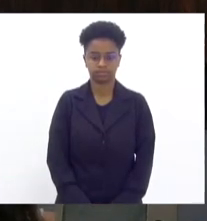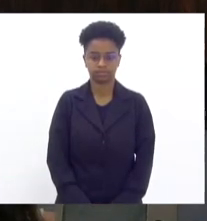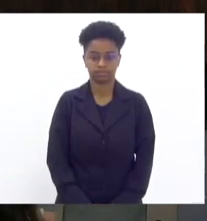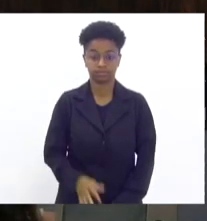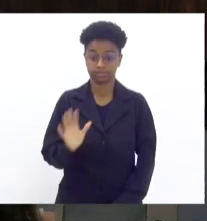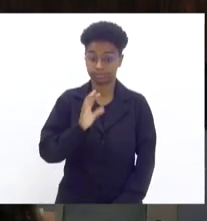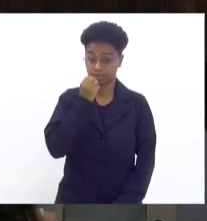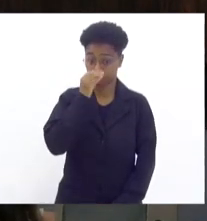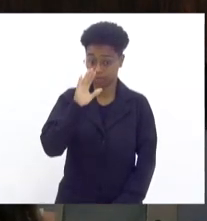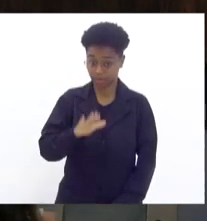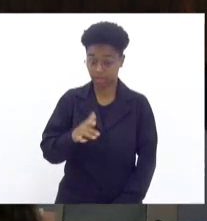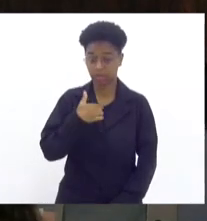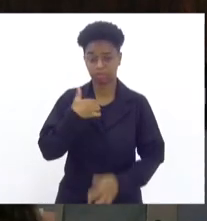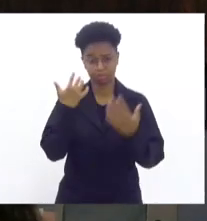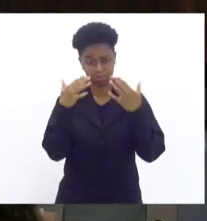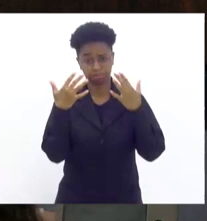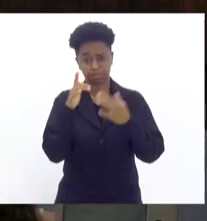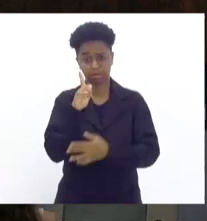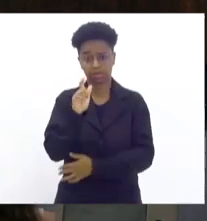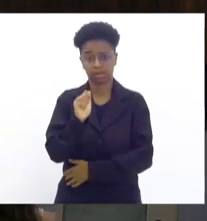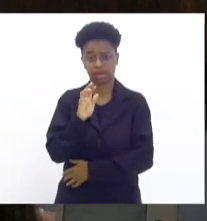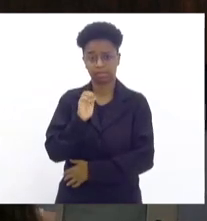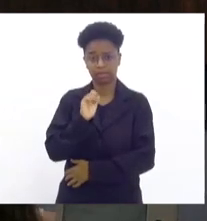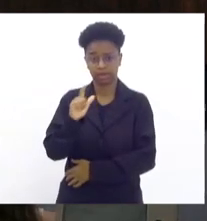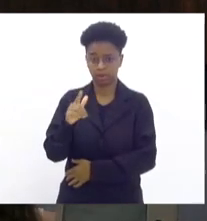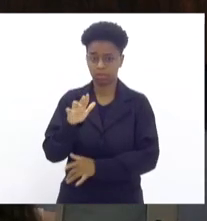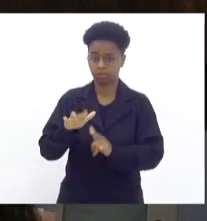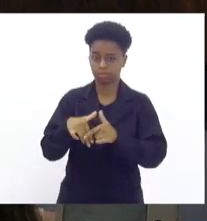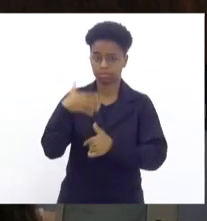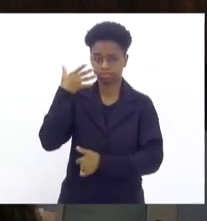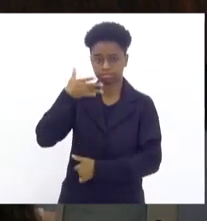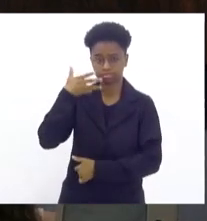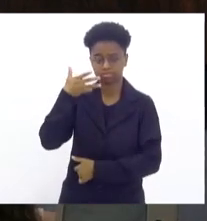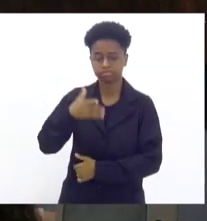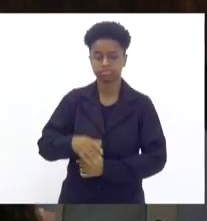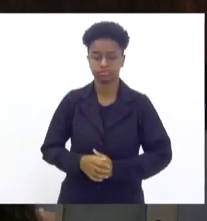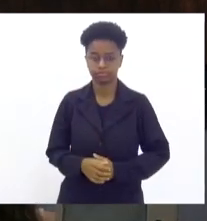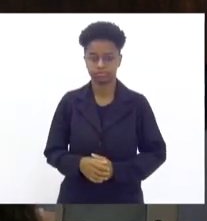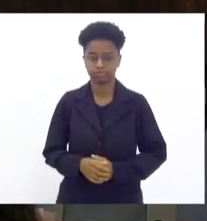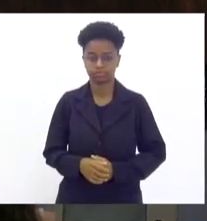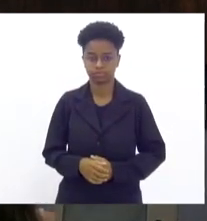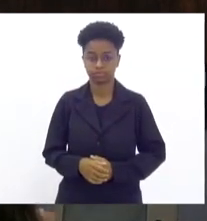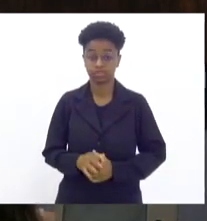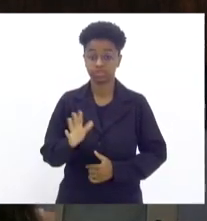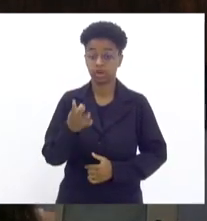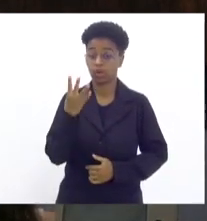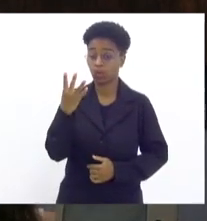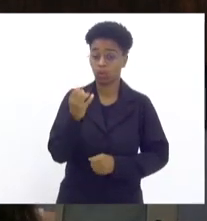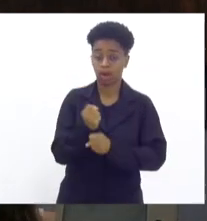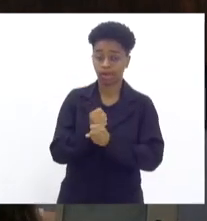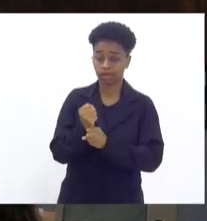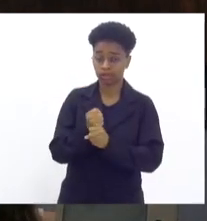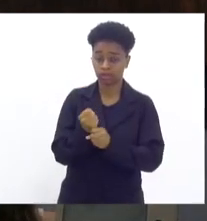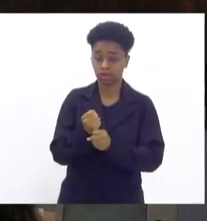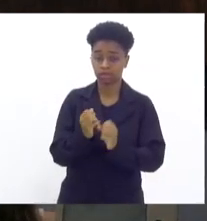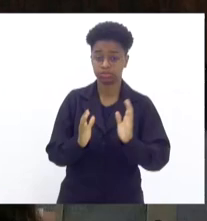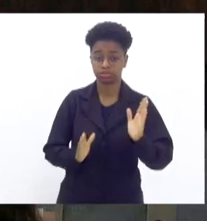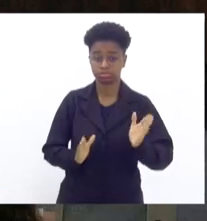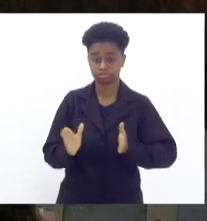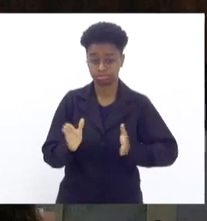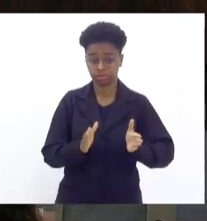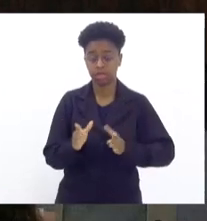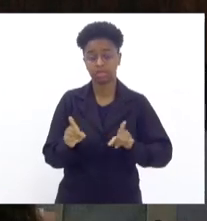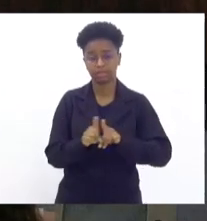Quero parabenizar o doutor Gabriel Ferrando pela exposição nesses quatro anos de mandato e um bom pedaço desse mandato